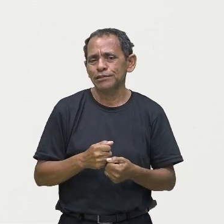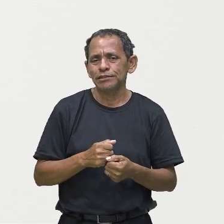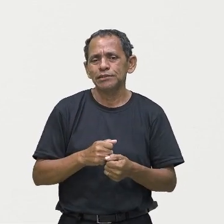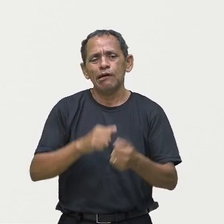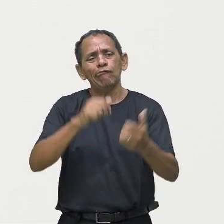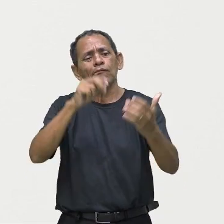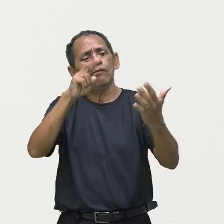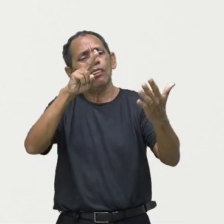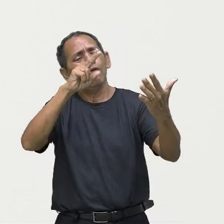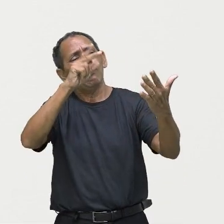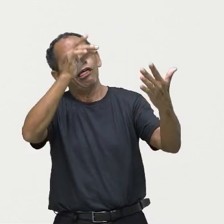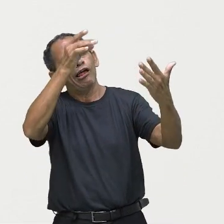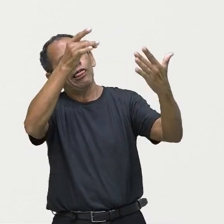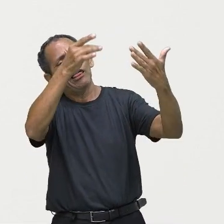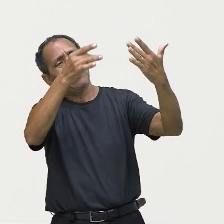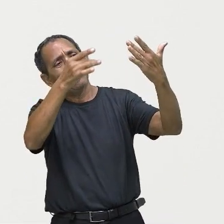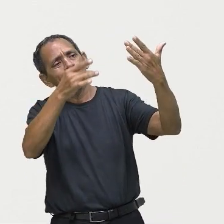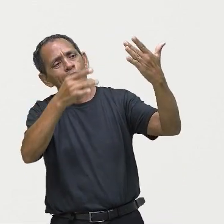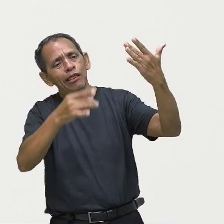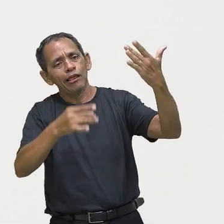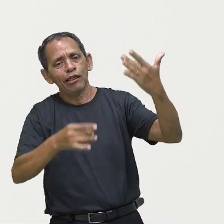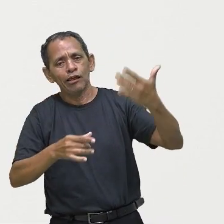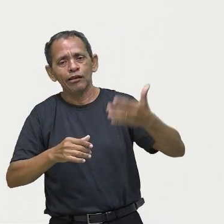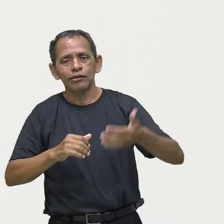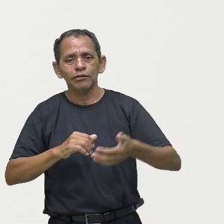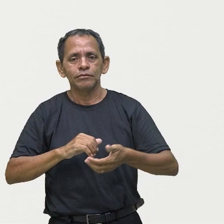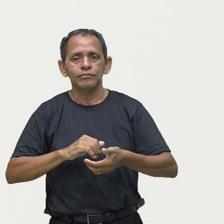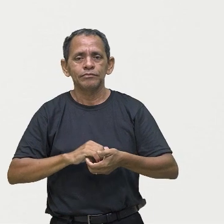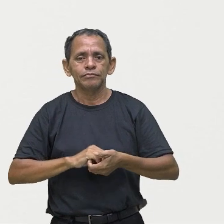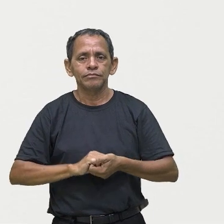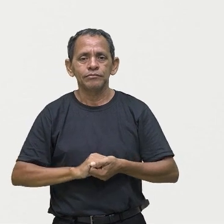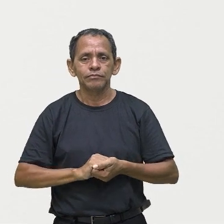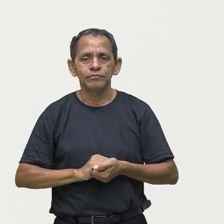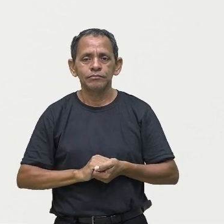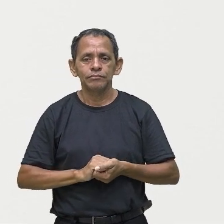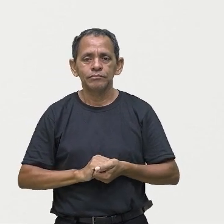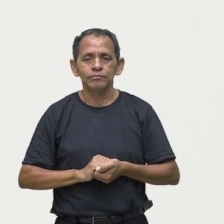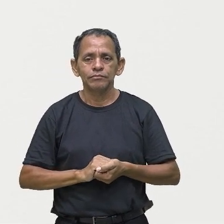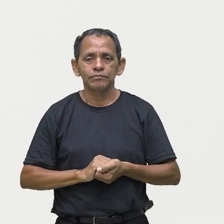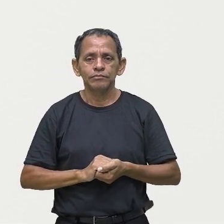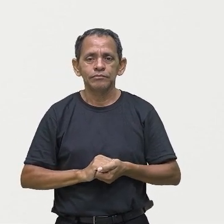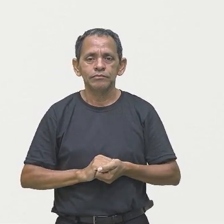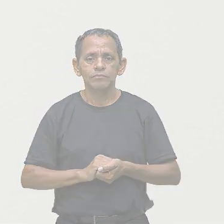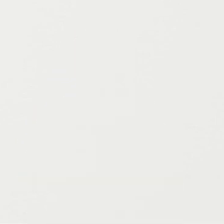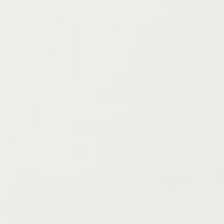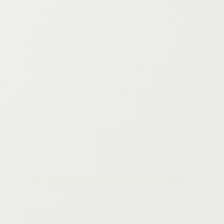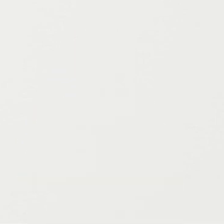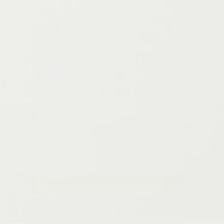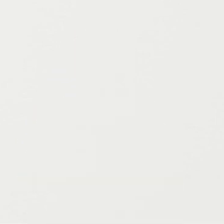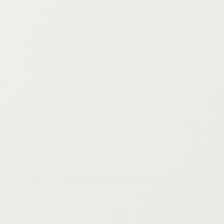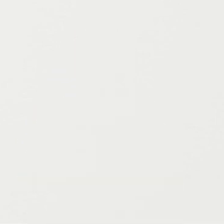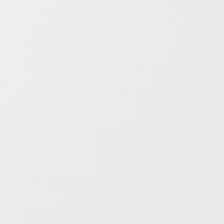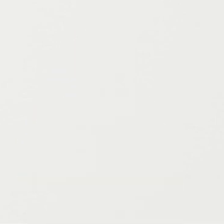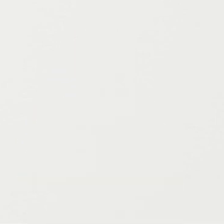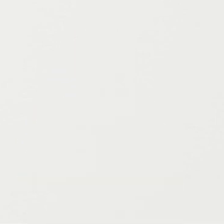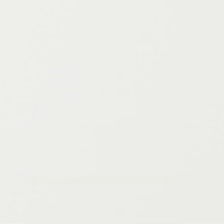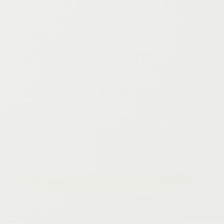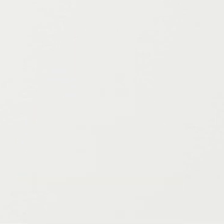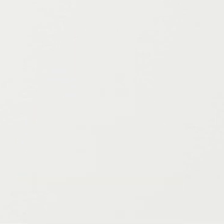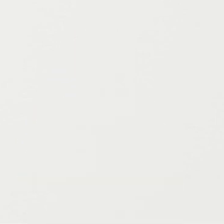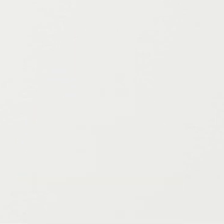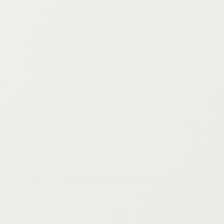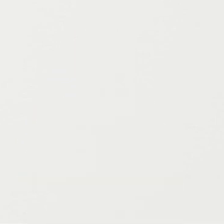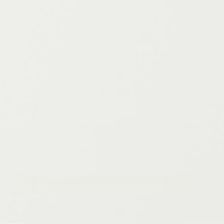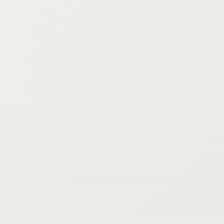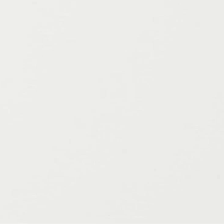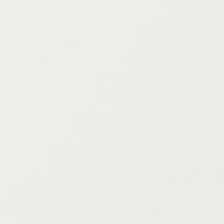Temos também a função principal desse infográfico, é enriquecer o texto,